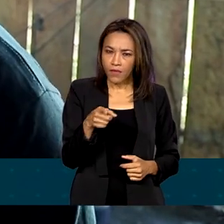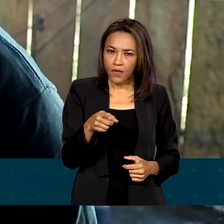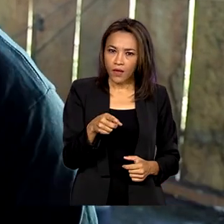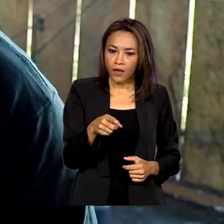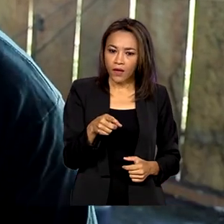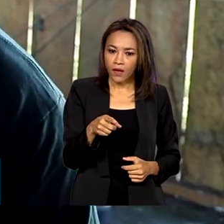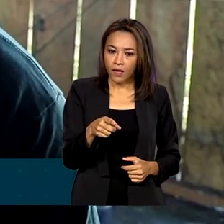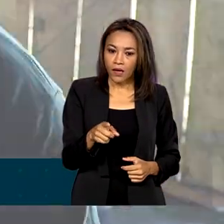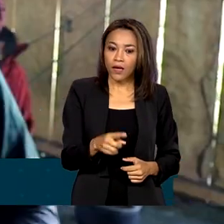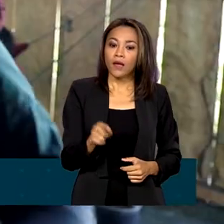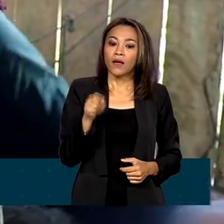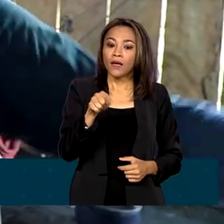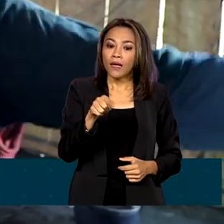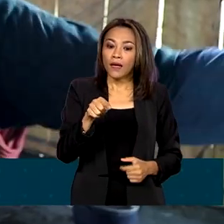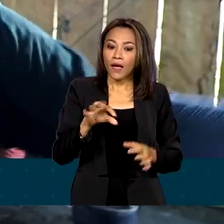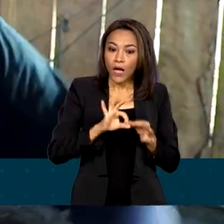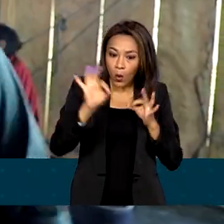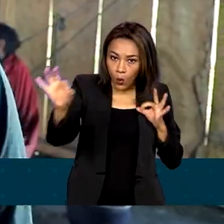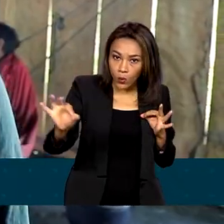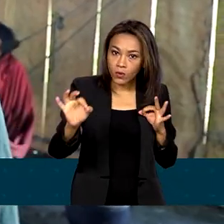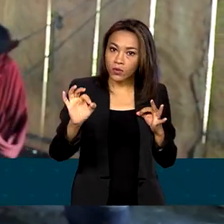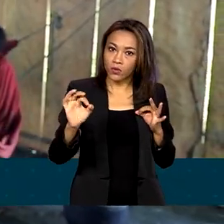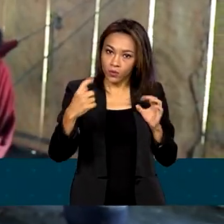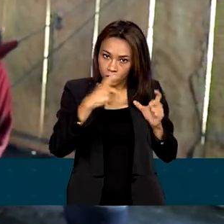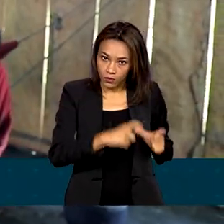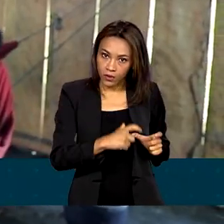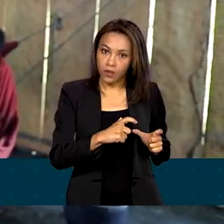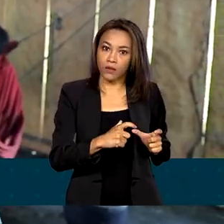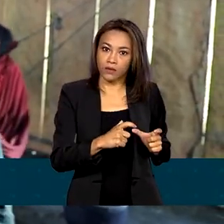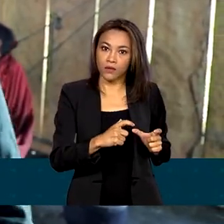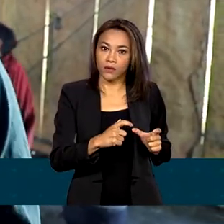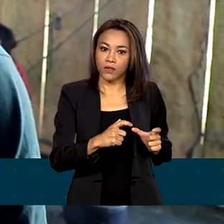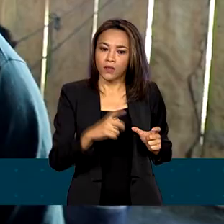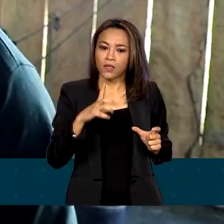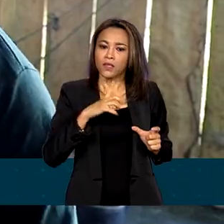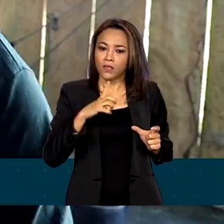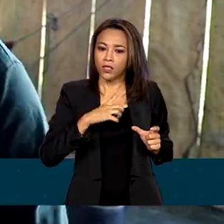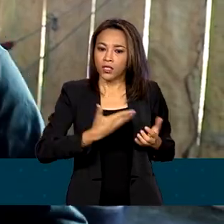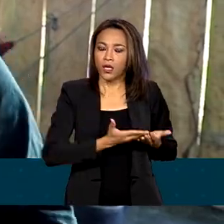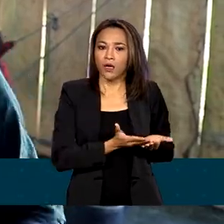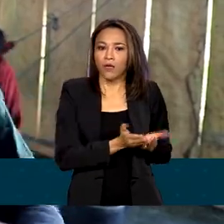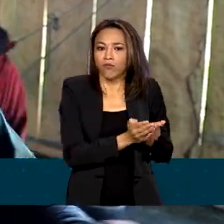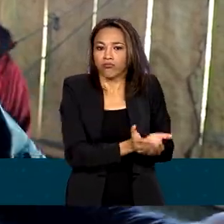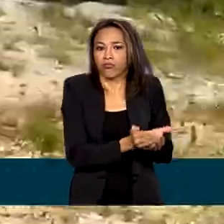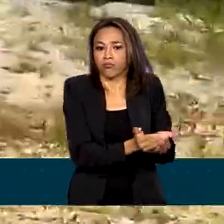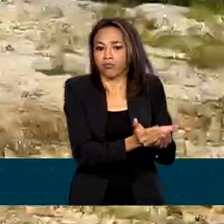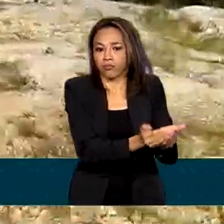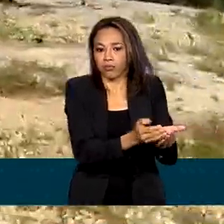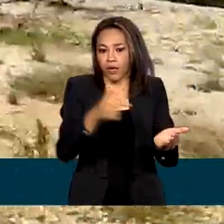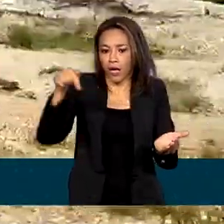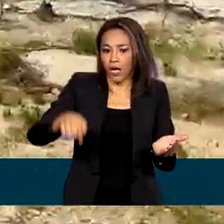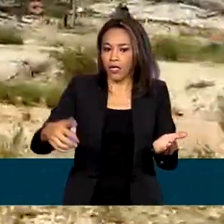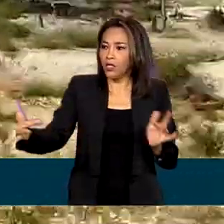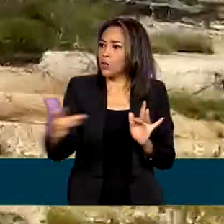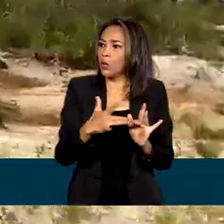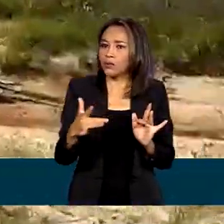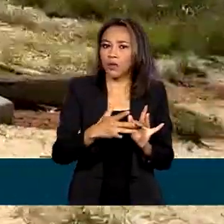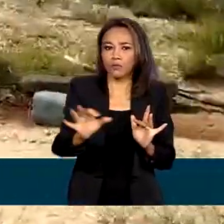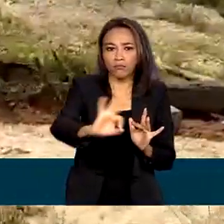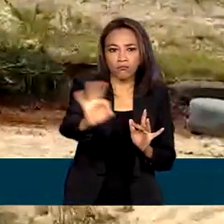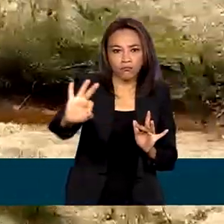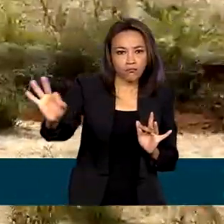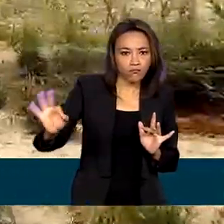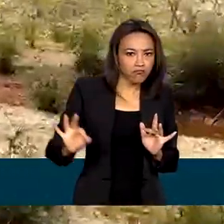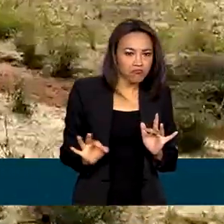Mas tinha no Uraricuera. É longe daqui, entendeu? Tinha pausas, mas aqui a gente não tinha contato, entendeu?